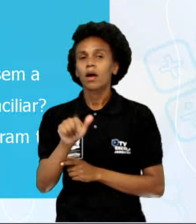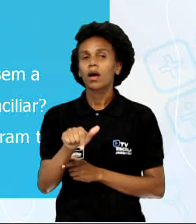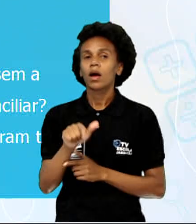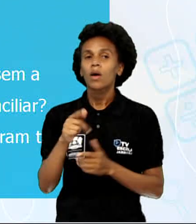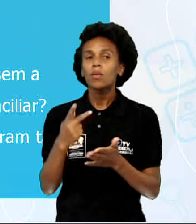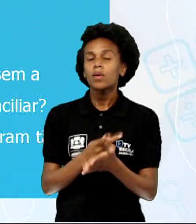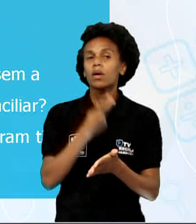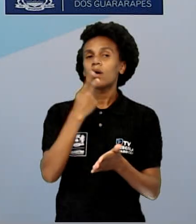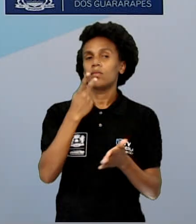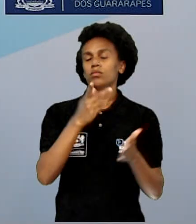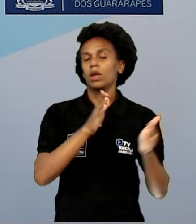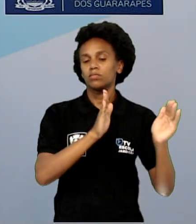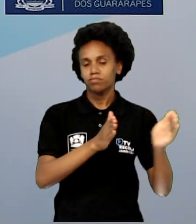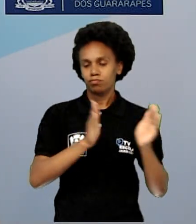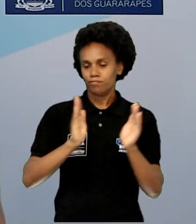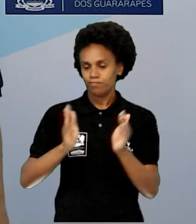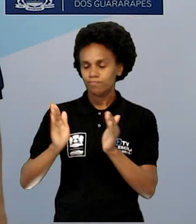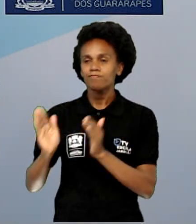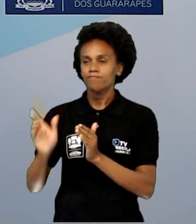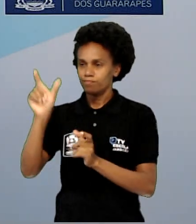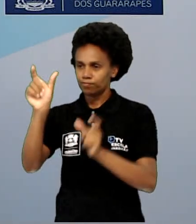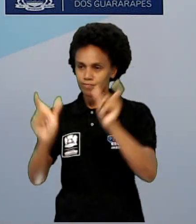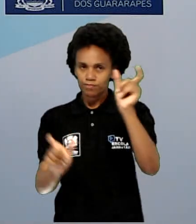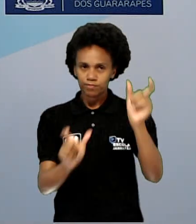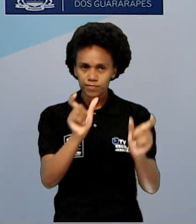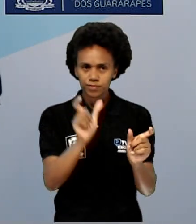ações das cenas ou das personagens.